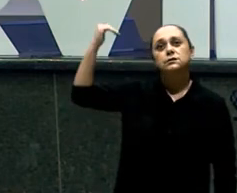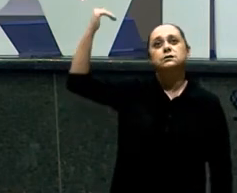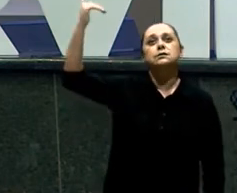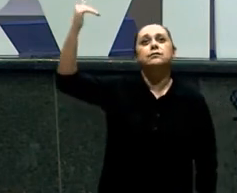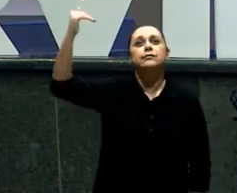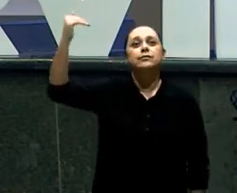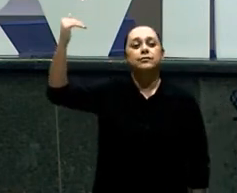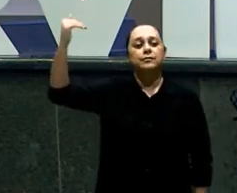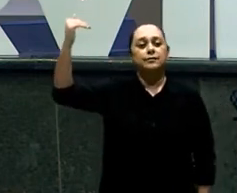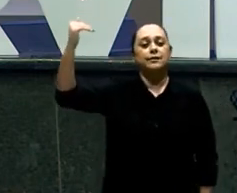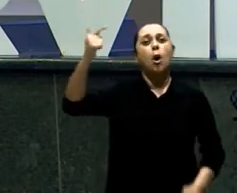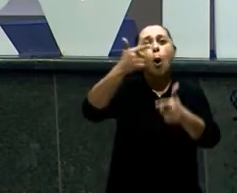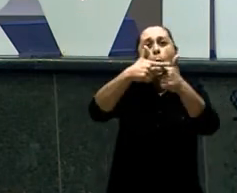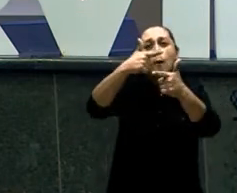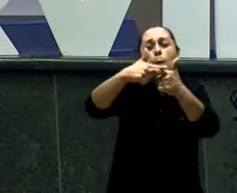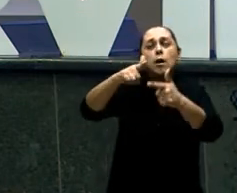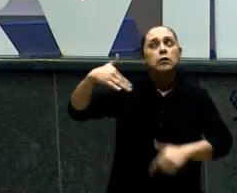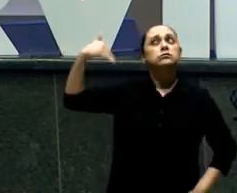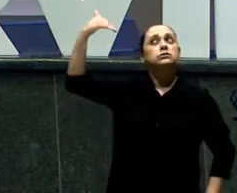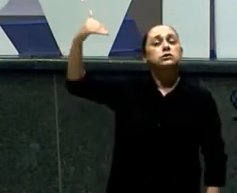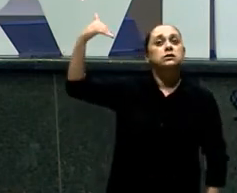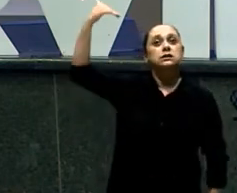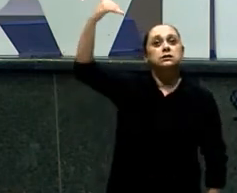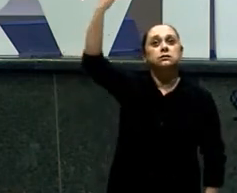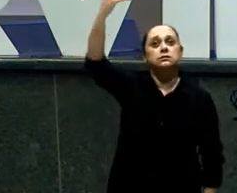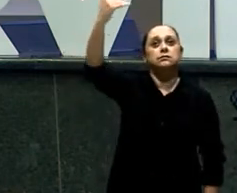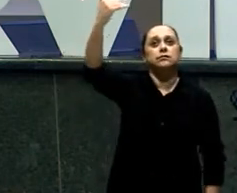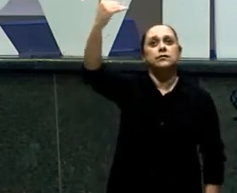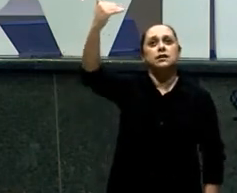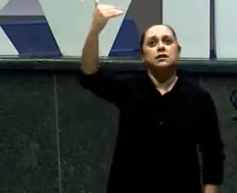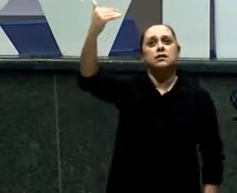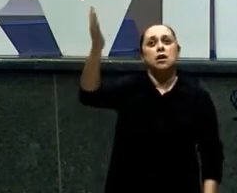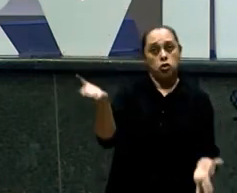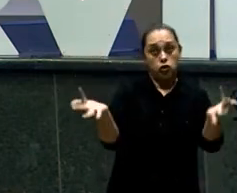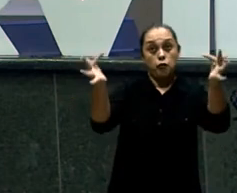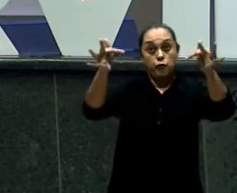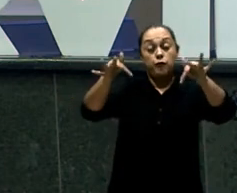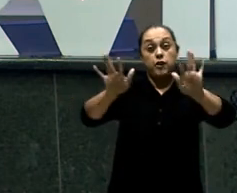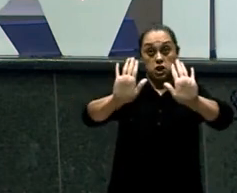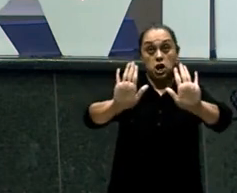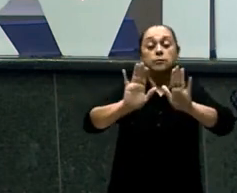problema No crescimento E eu falo E a gente Vai partir Para uma parte Muito importante Para a gente Concluir o texto